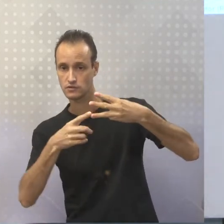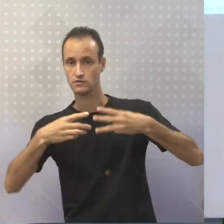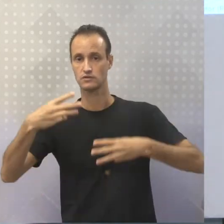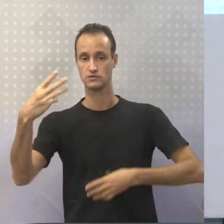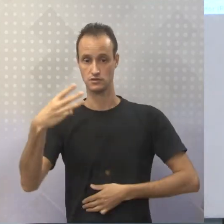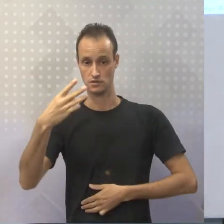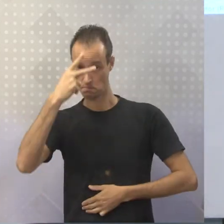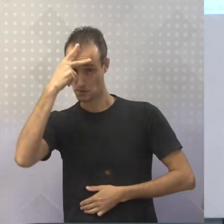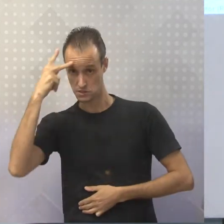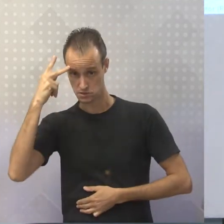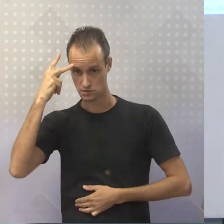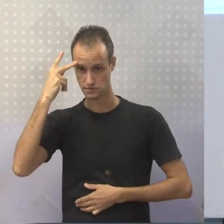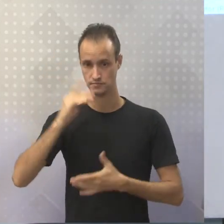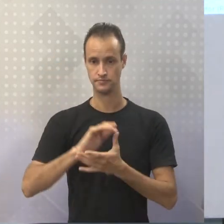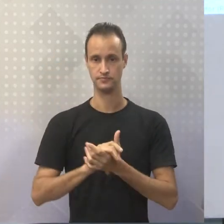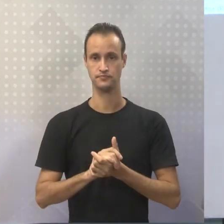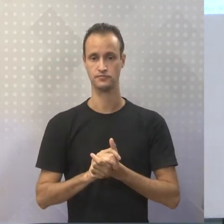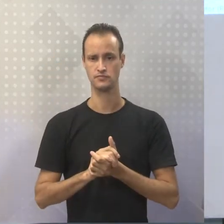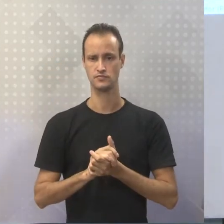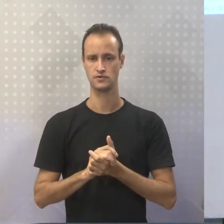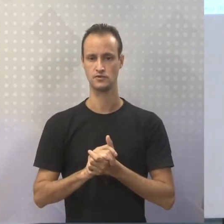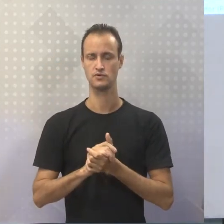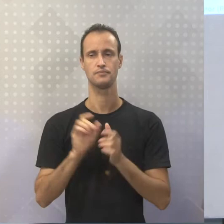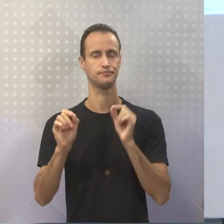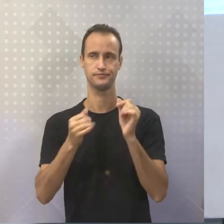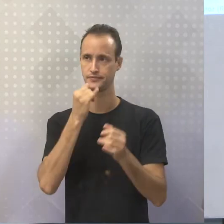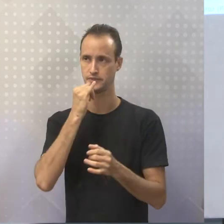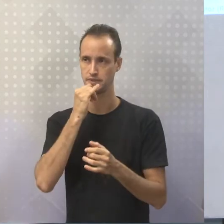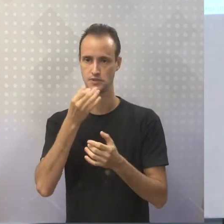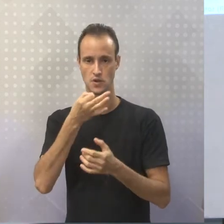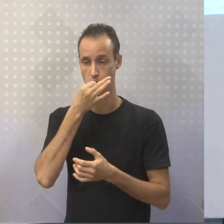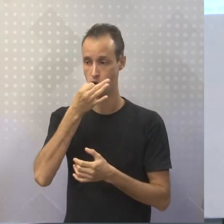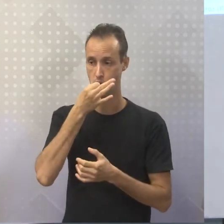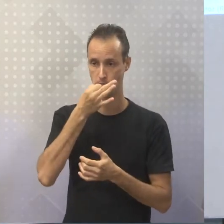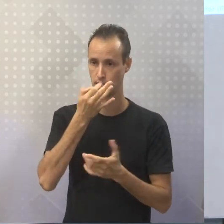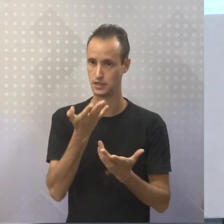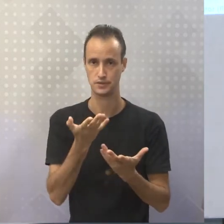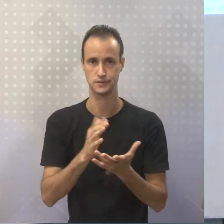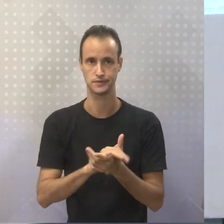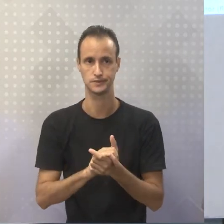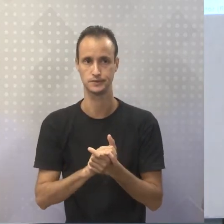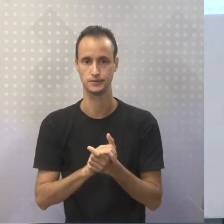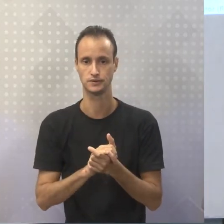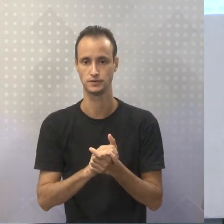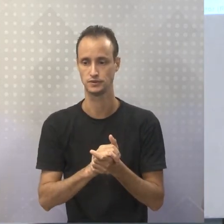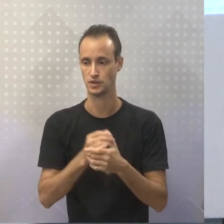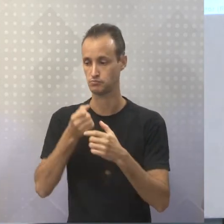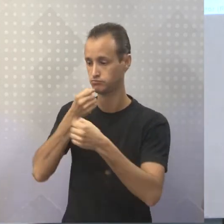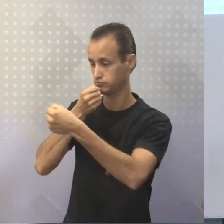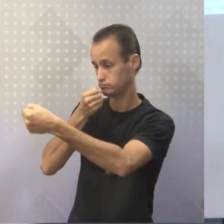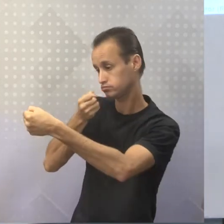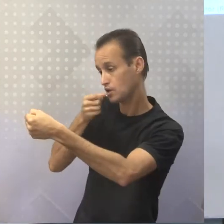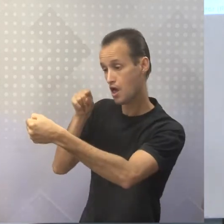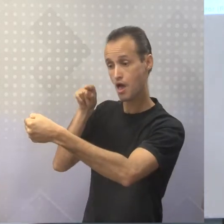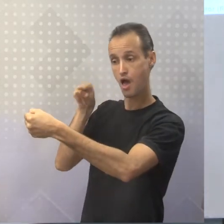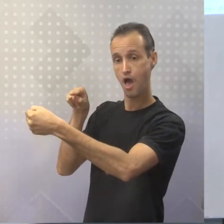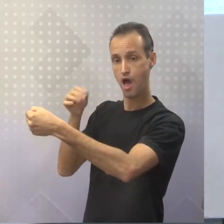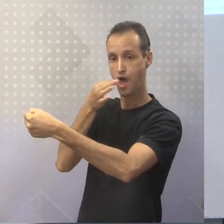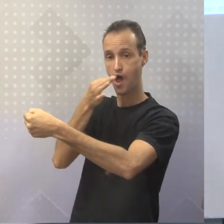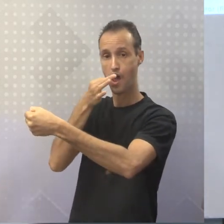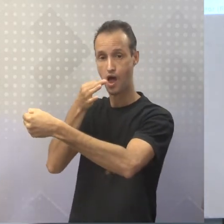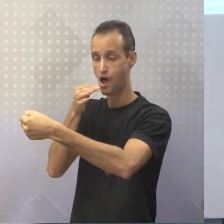quando ele vai falar, por exemplo, da opinião do entrevistado, né? Ele